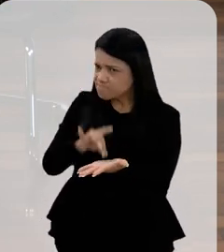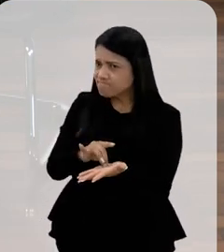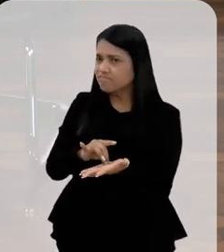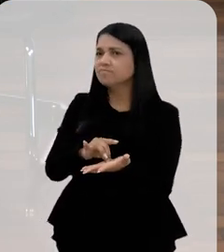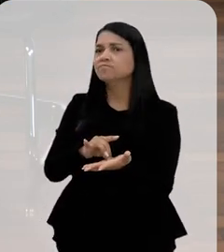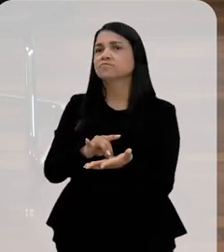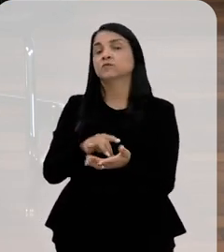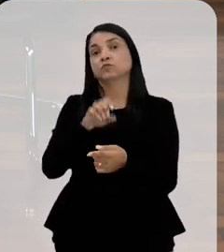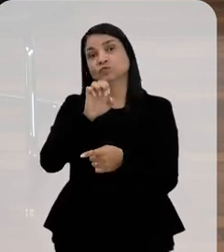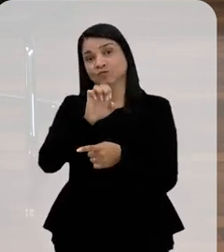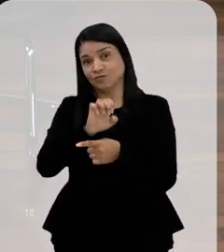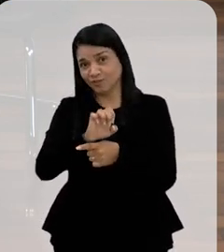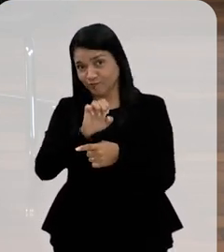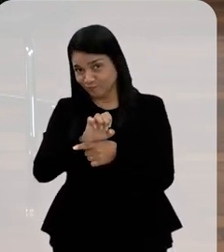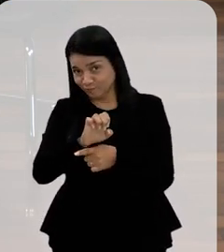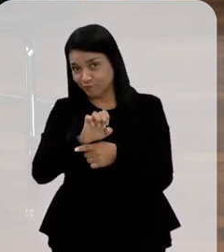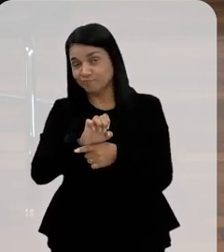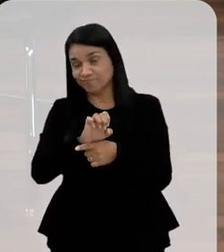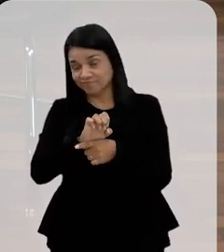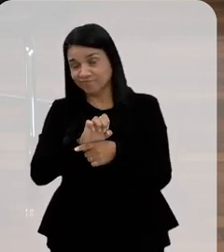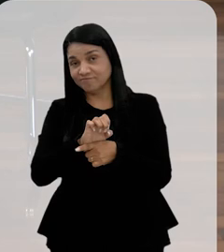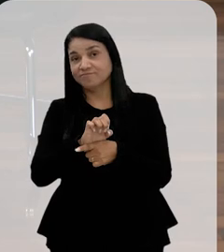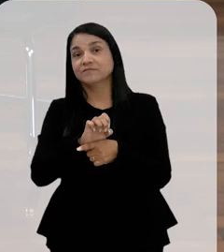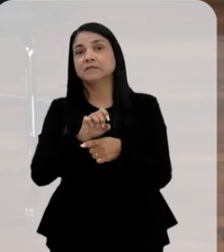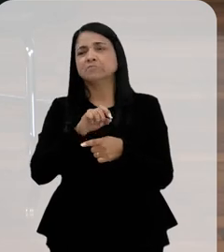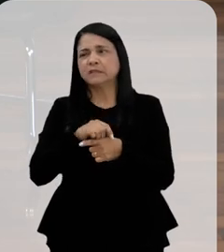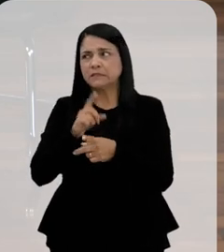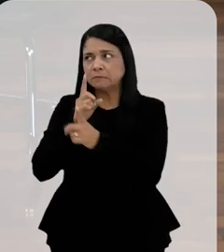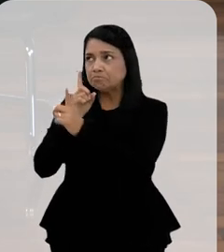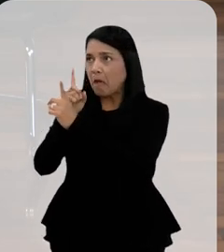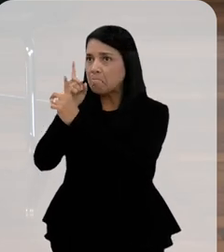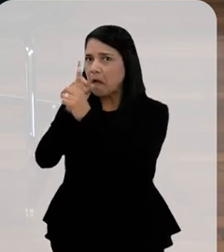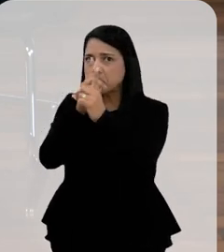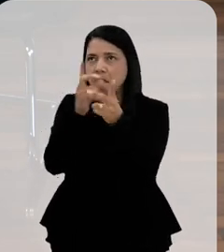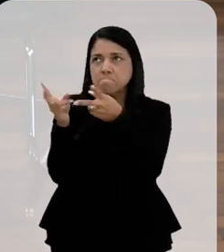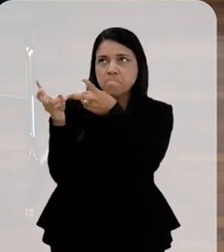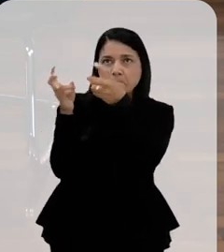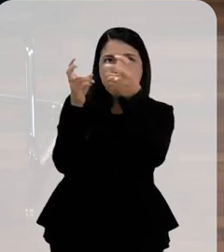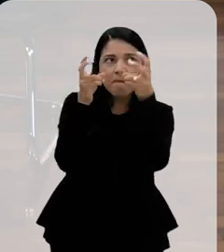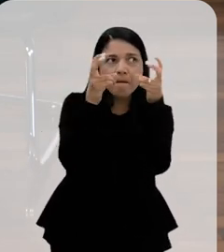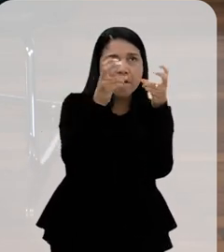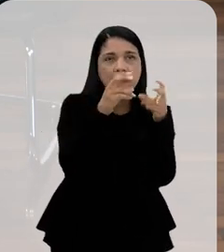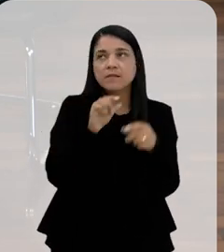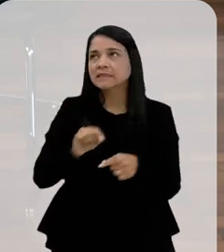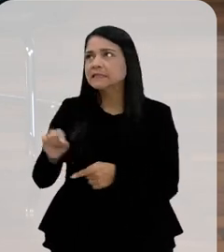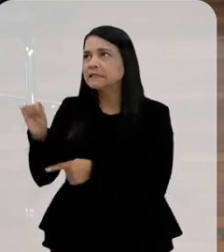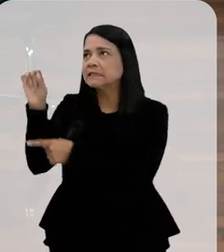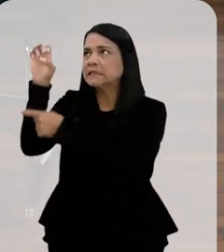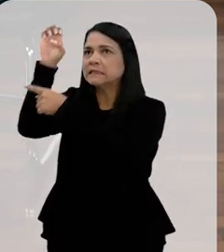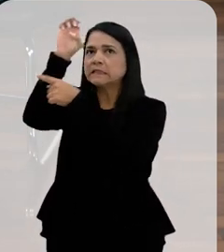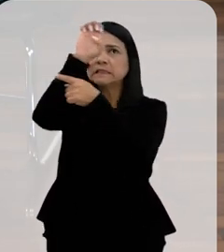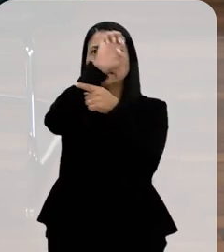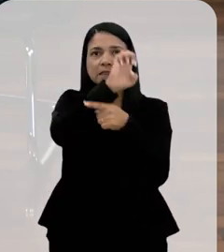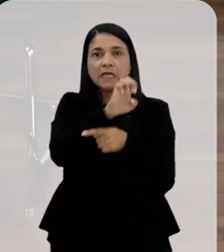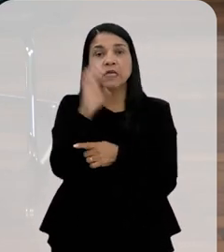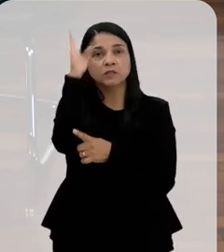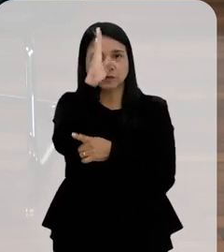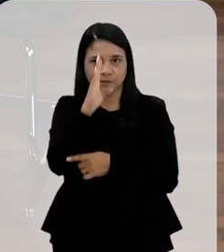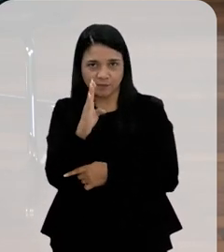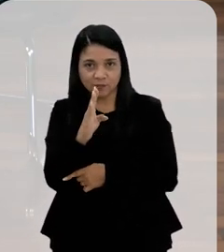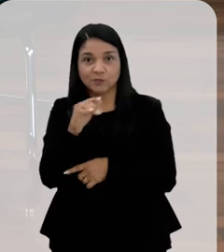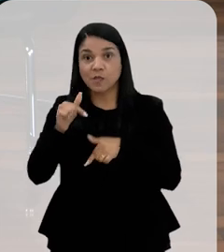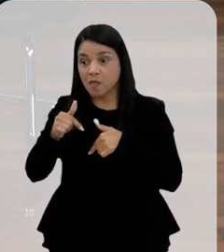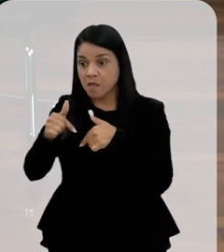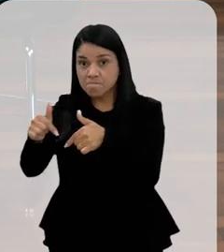realidade, não só do Rio de Janeiro, mas que a gente vai identificando em nível nacional, em vários estados, e que diz respeito a essa